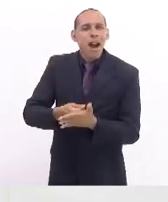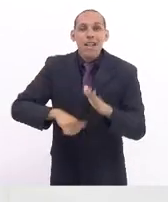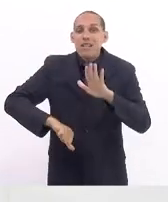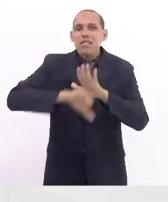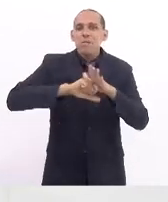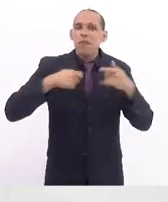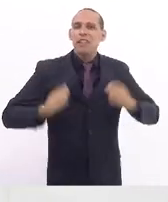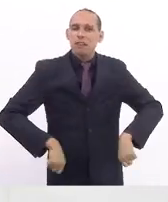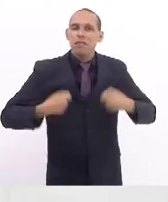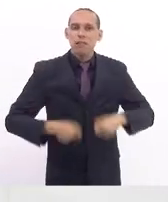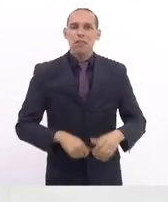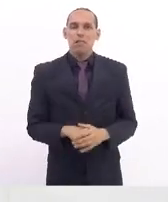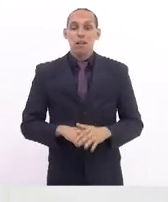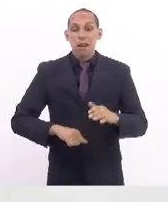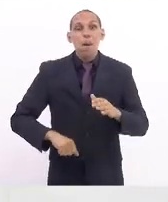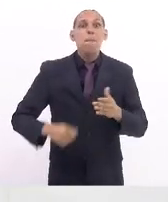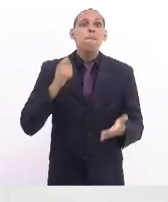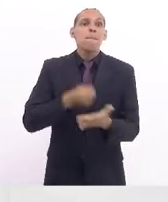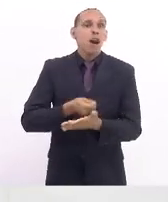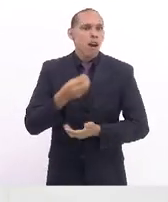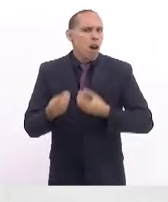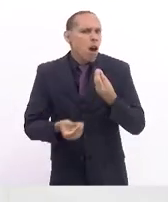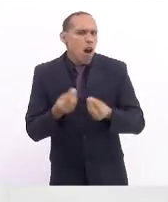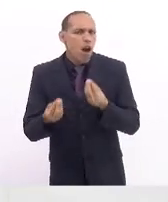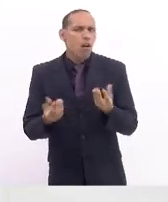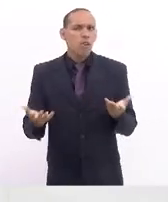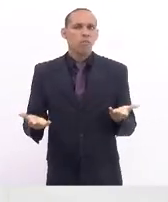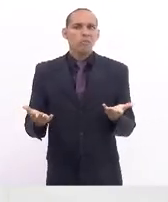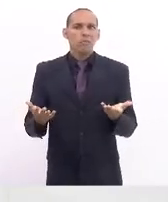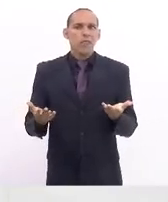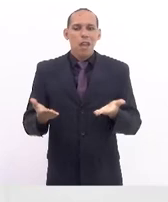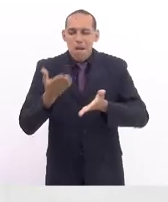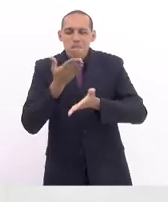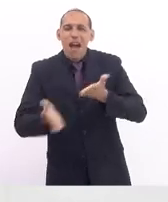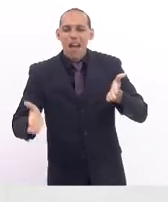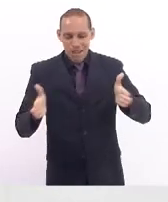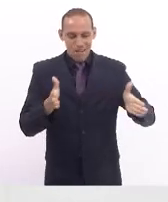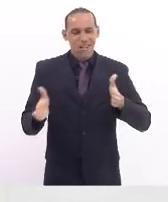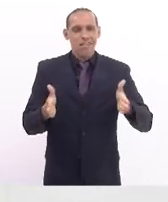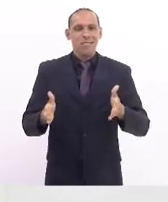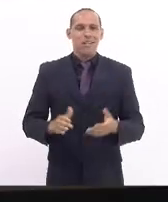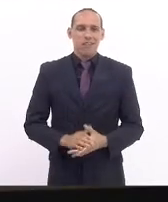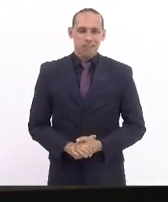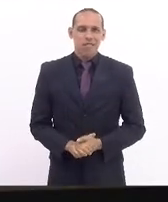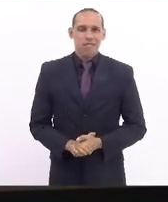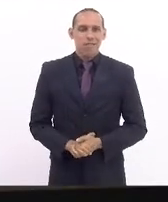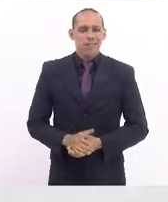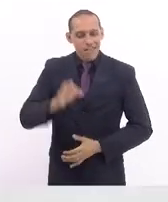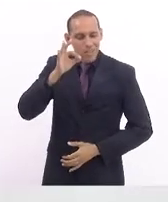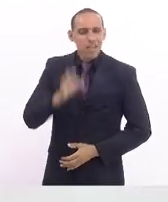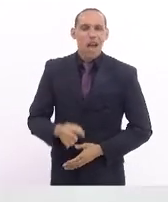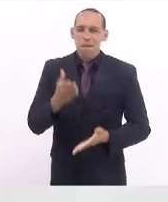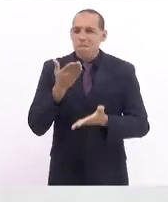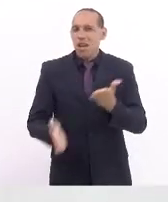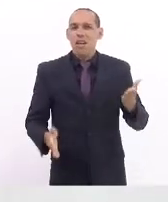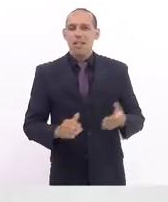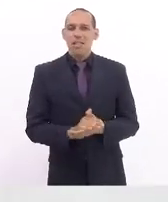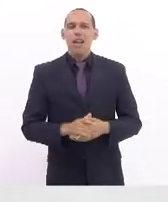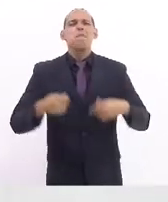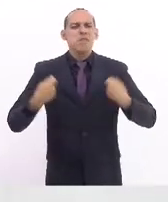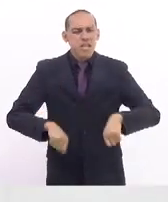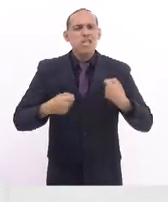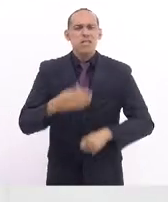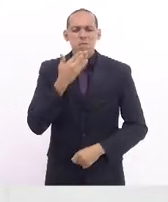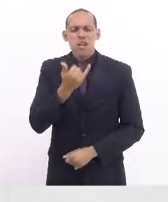cometeu. E ele paga com crime, pelo crime que ele cometeu, perdendo o mandato dele. É assim que ele vai pagar. E tem que pedir